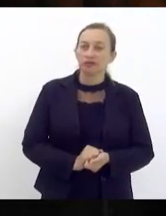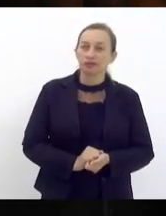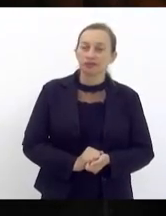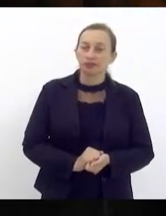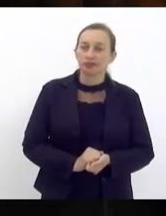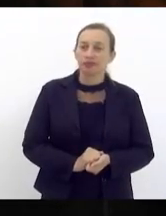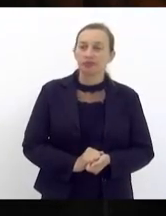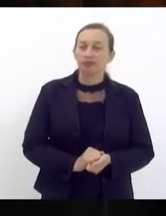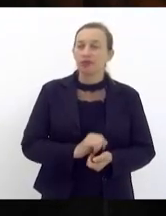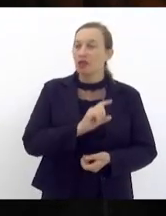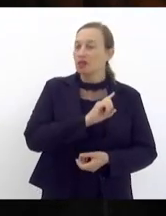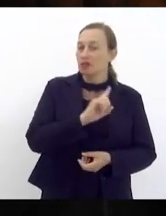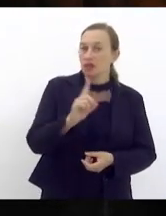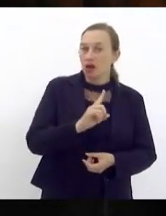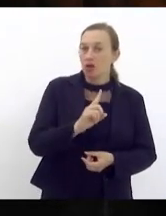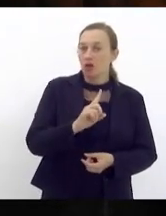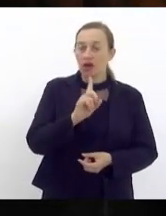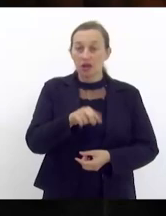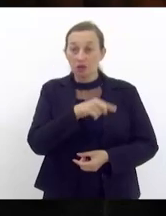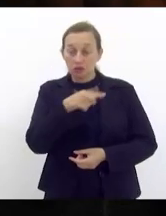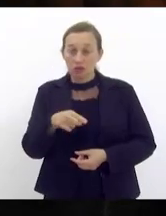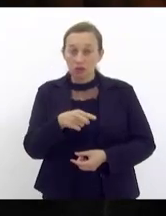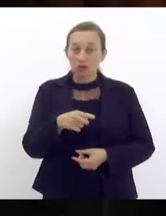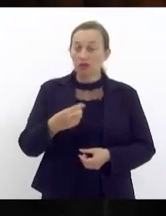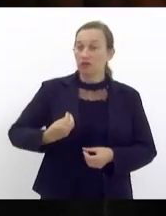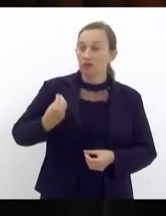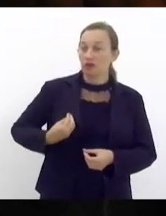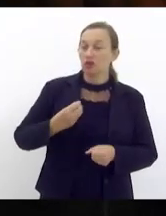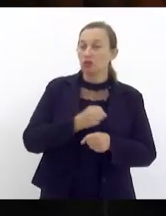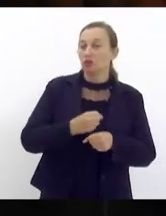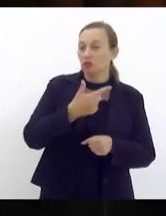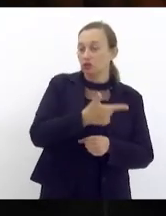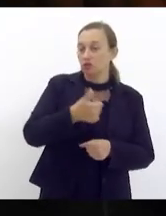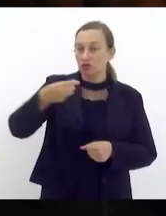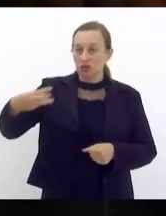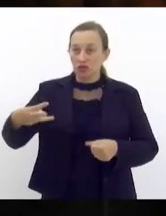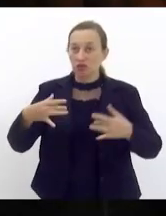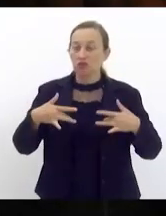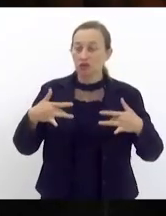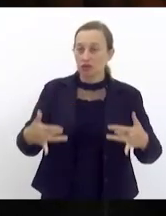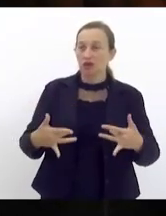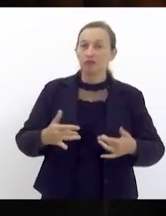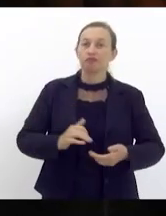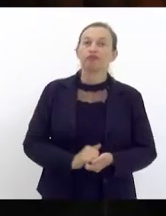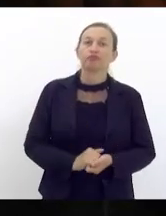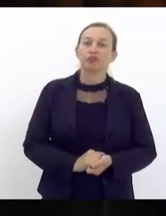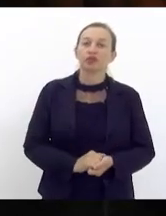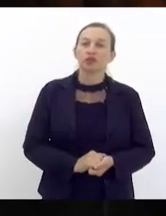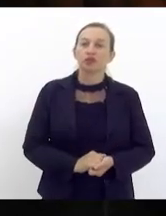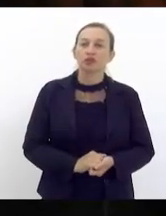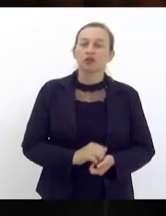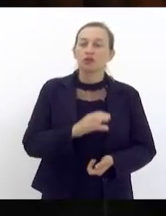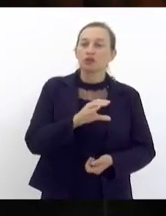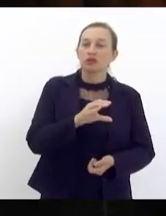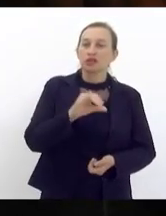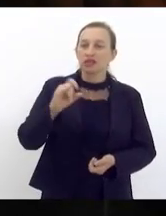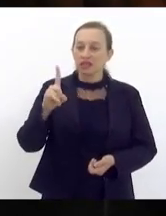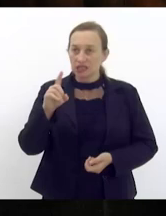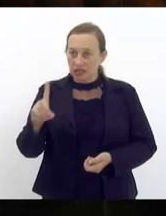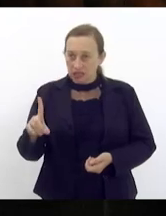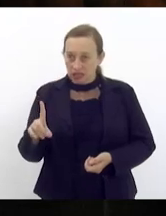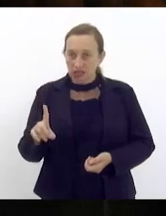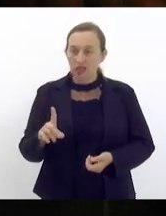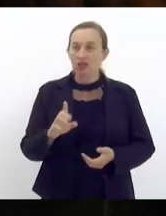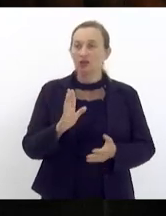não essa censura esse absurdo que a gente está vivendo em 2023 me solidarizar com o CID que é o GSI